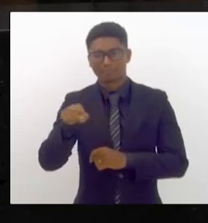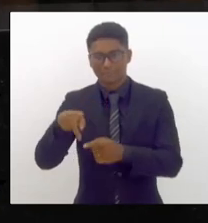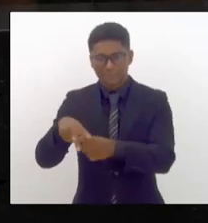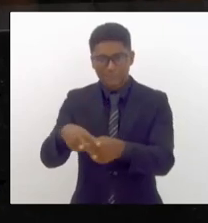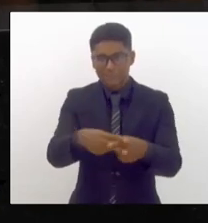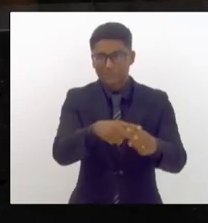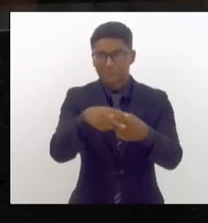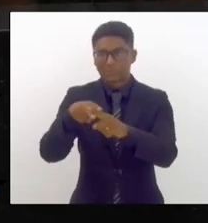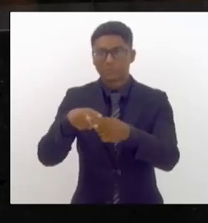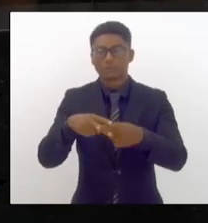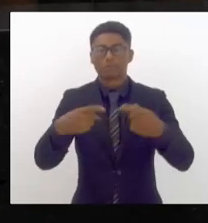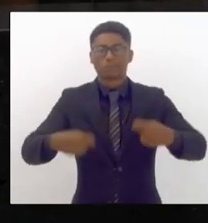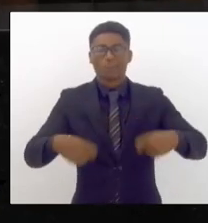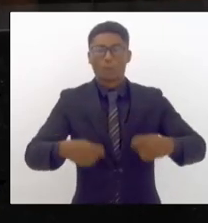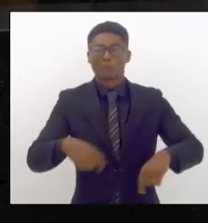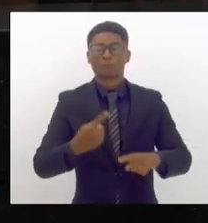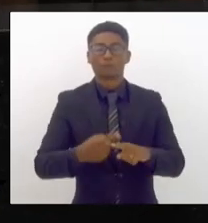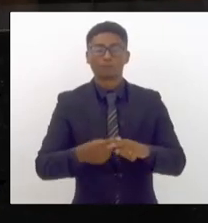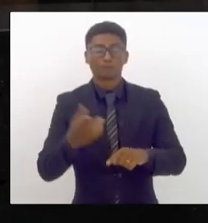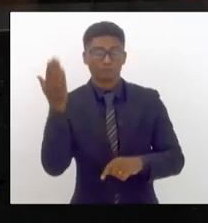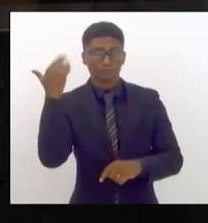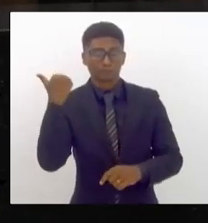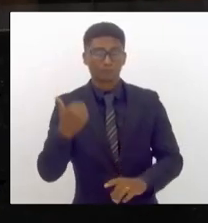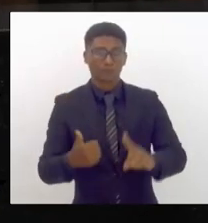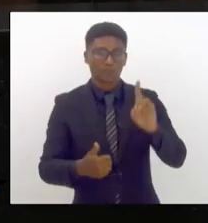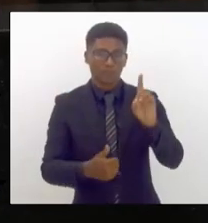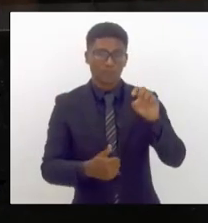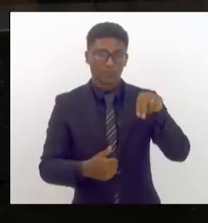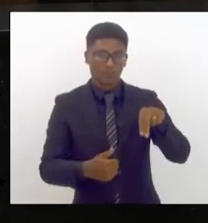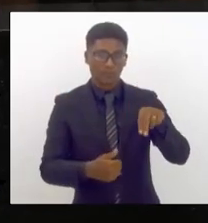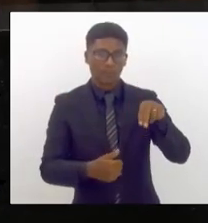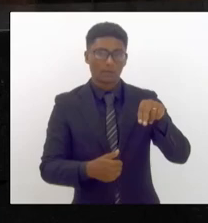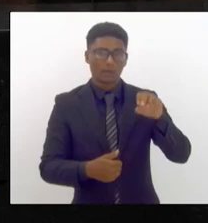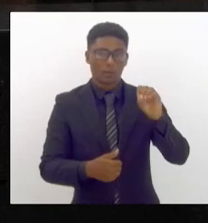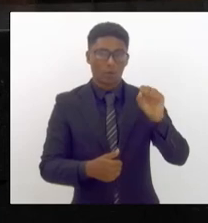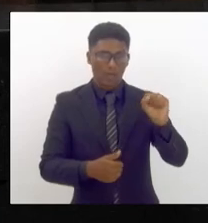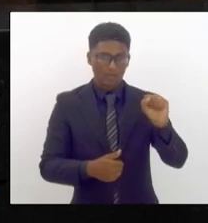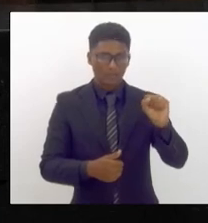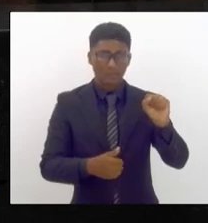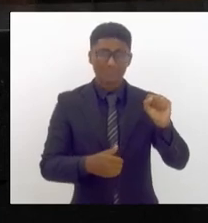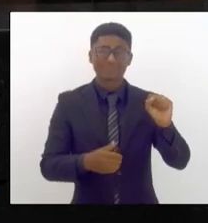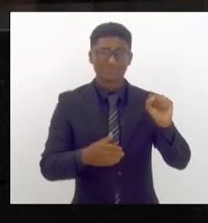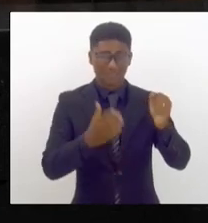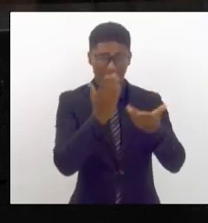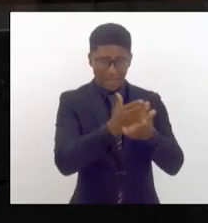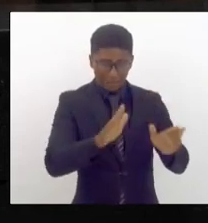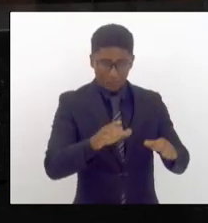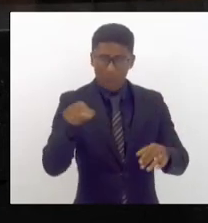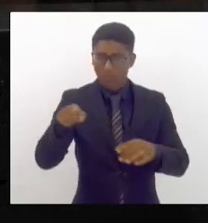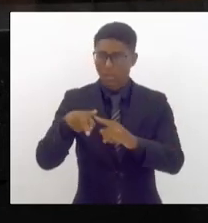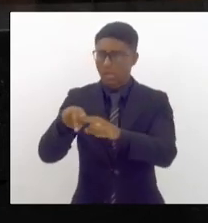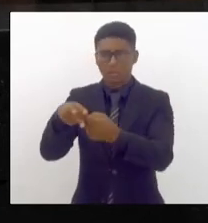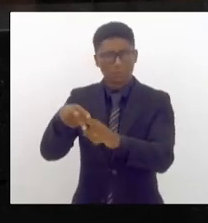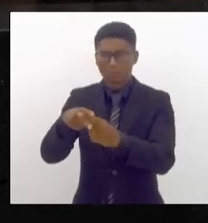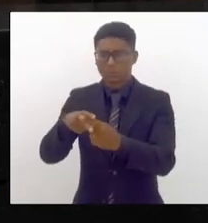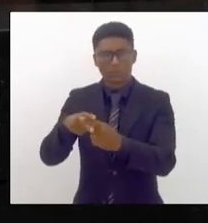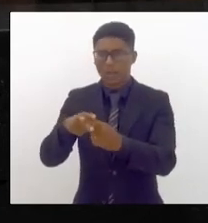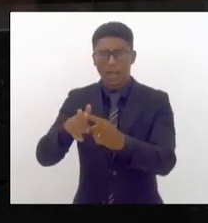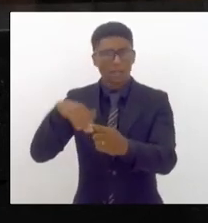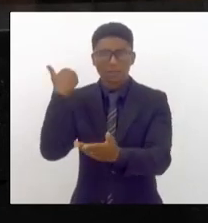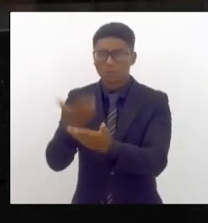antigo DNOS não se tem reparos mais e a gente